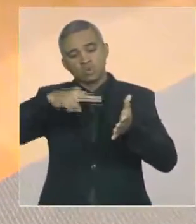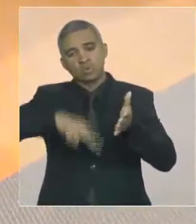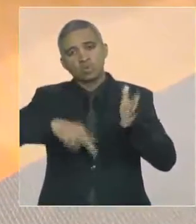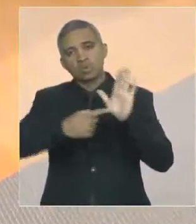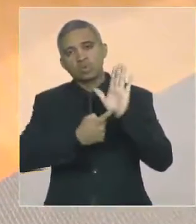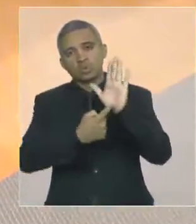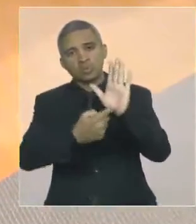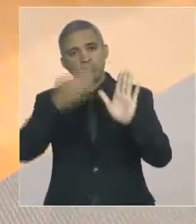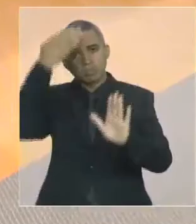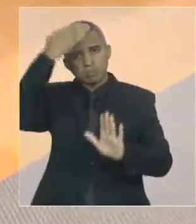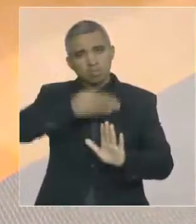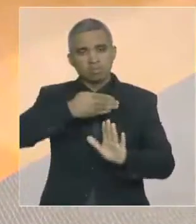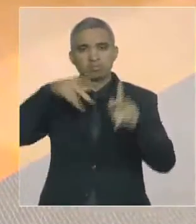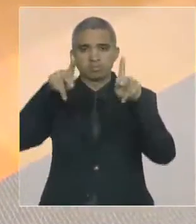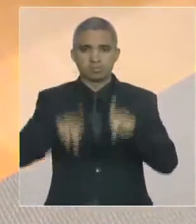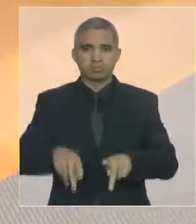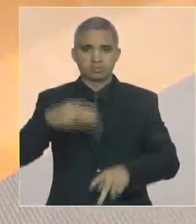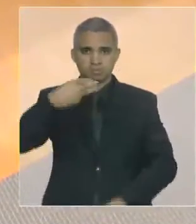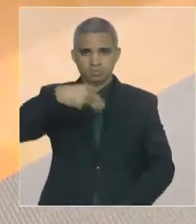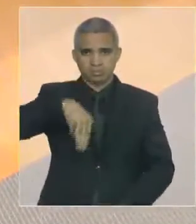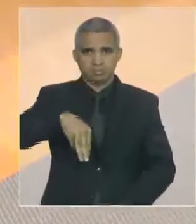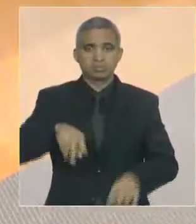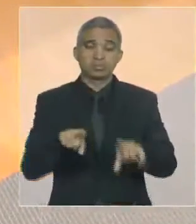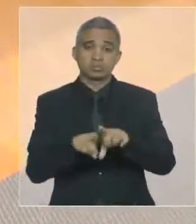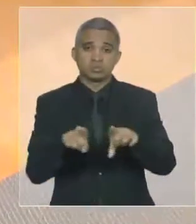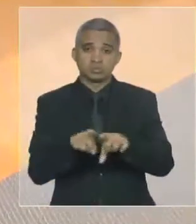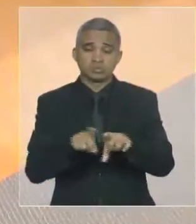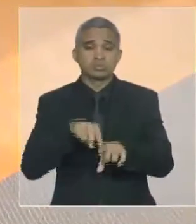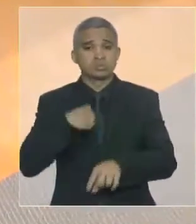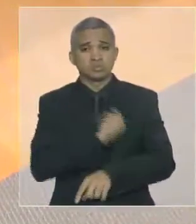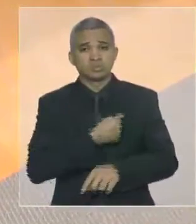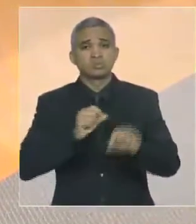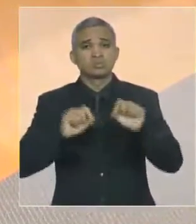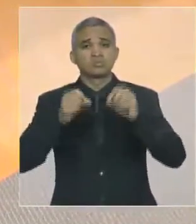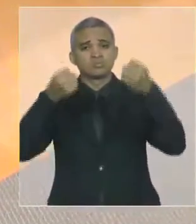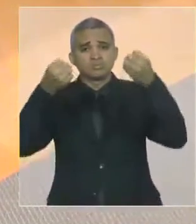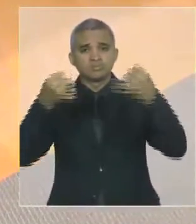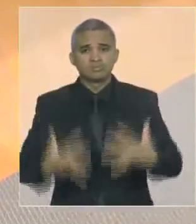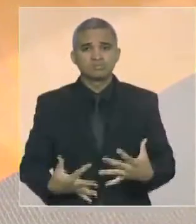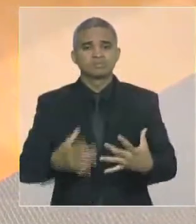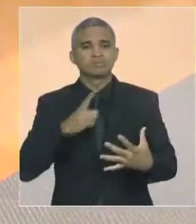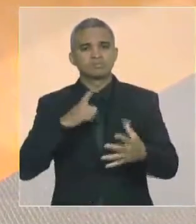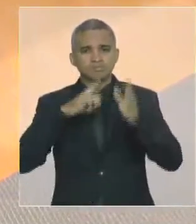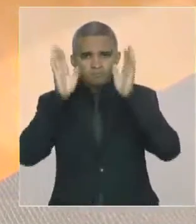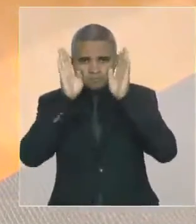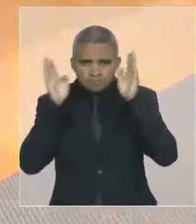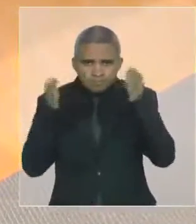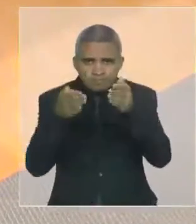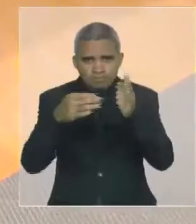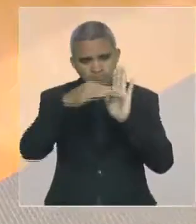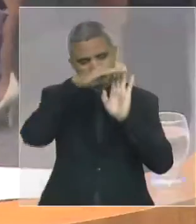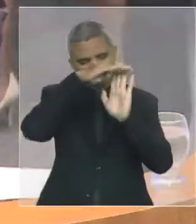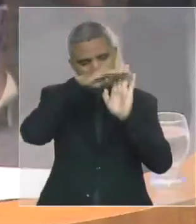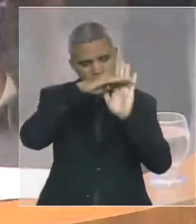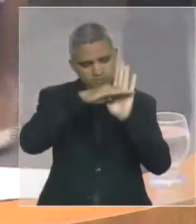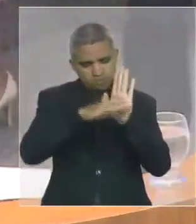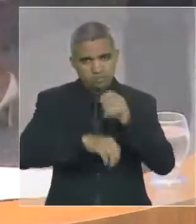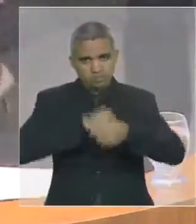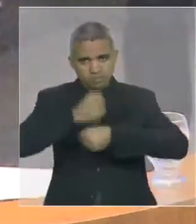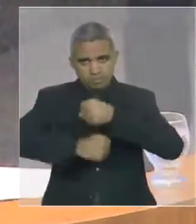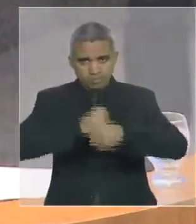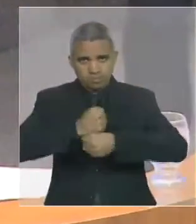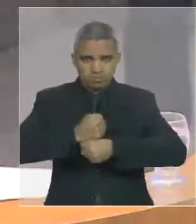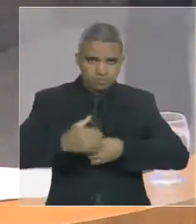tempo em que apontamos e sublinhamos algumas prioridades para o ano que ora se inaugura. Na mensagem que destinamos às